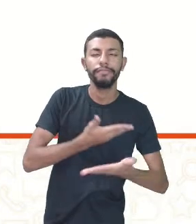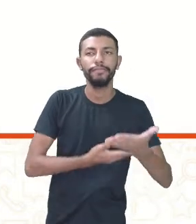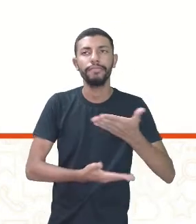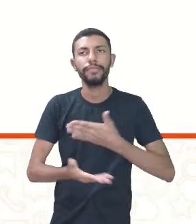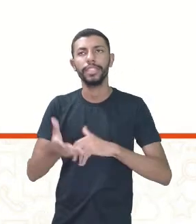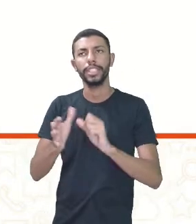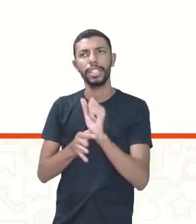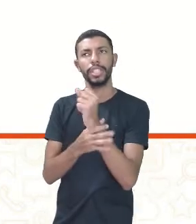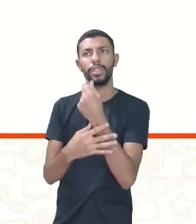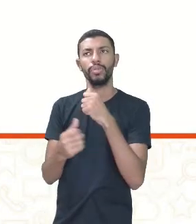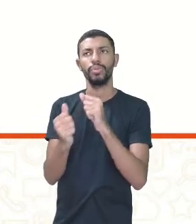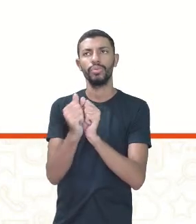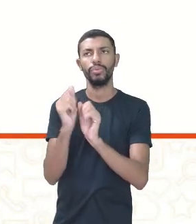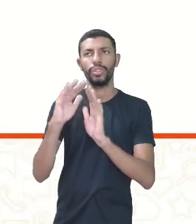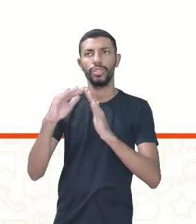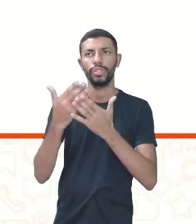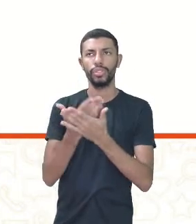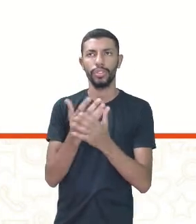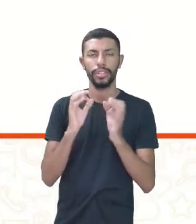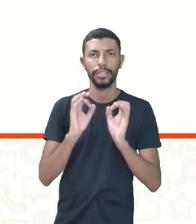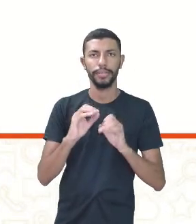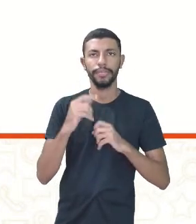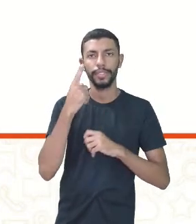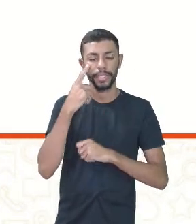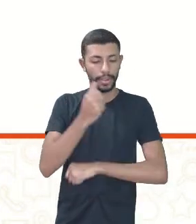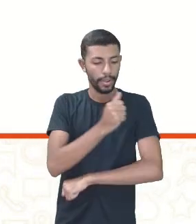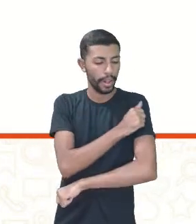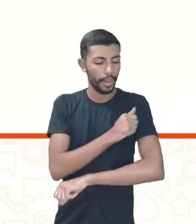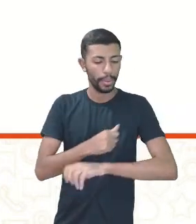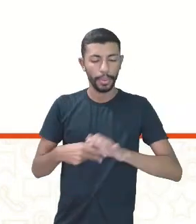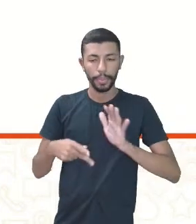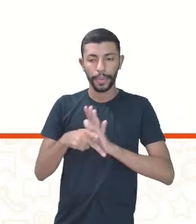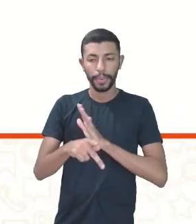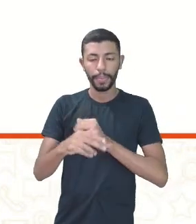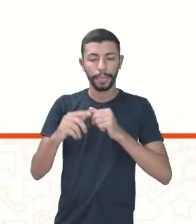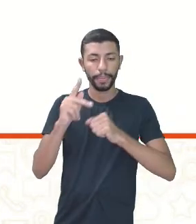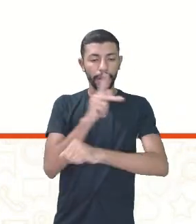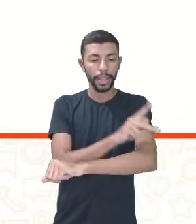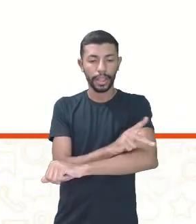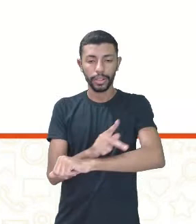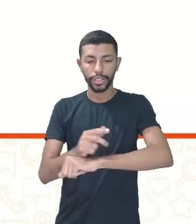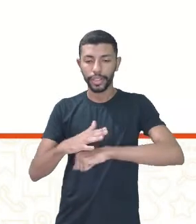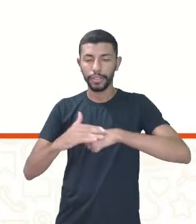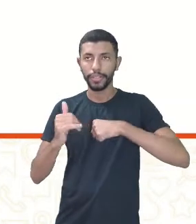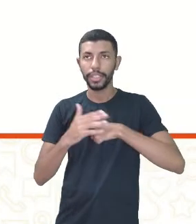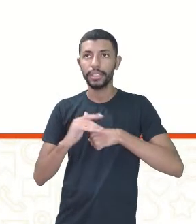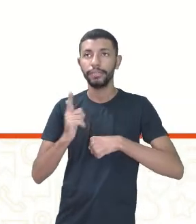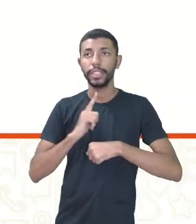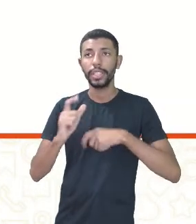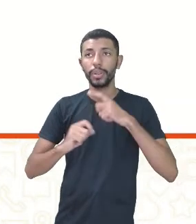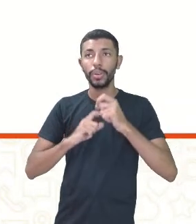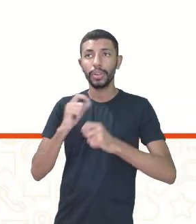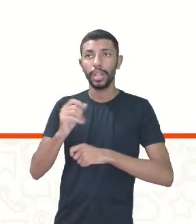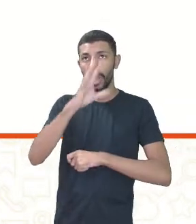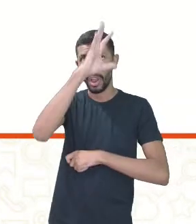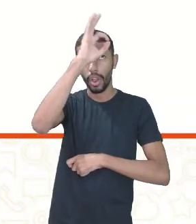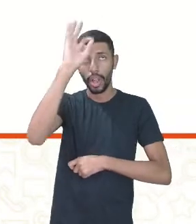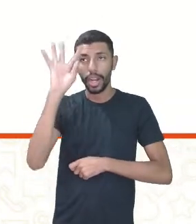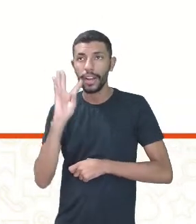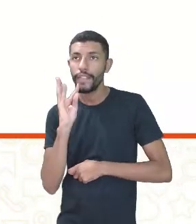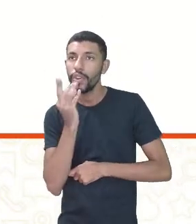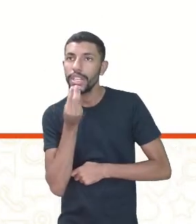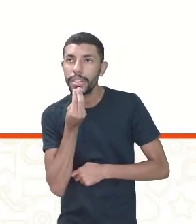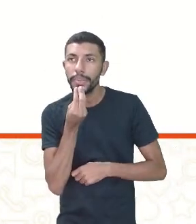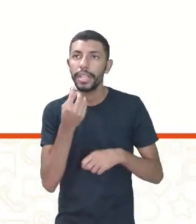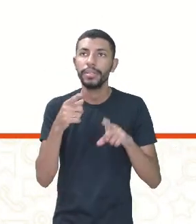com a escola. Os estudantes na pedagogia afetiva, além de desenvolverem conhecimento cognitivo, desenvolvem a